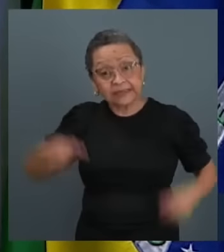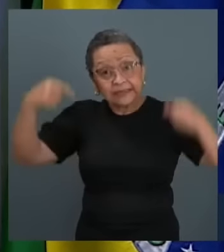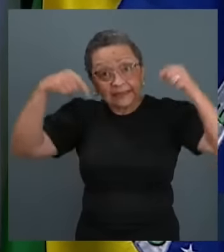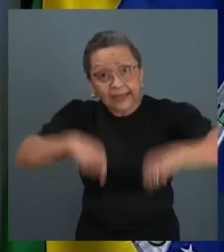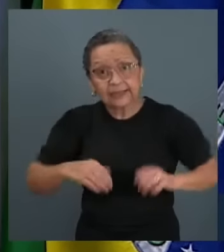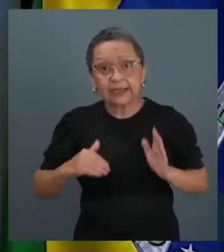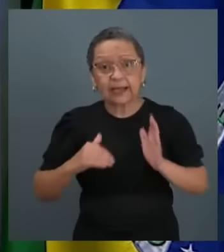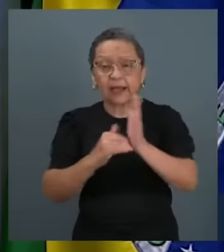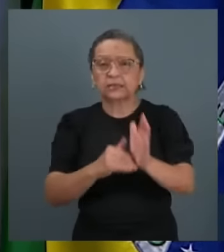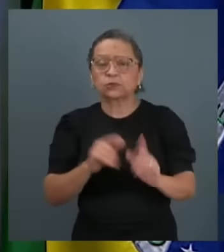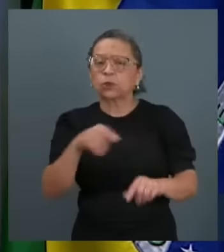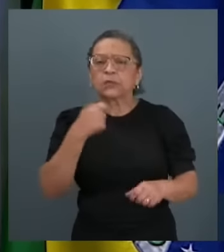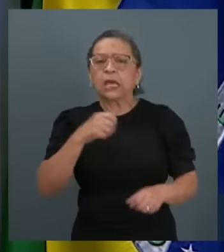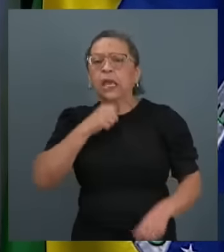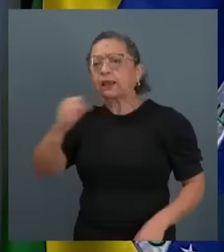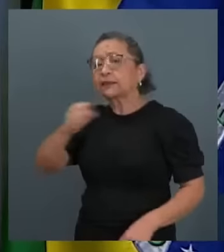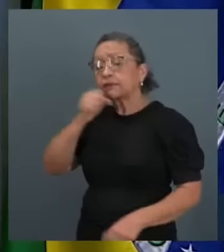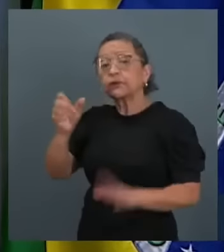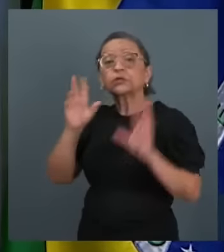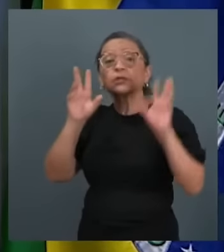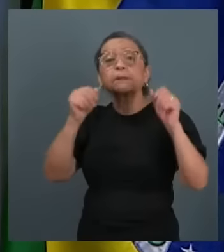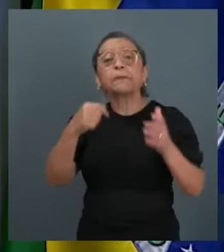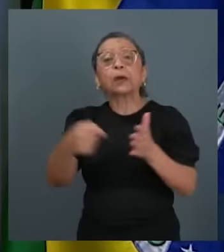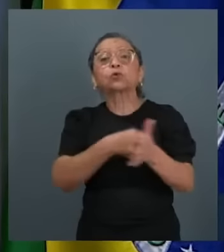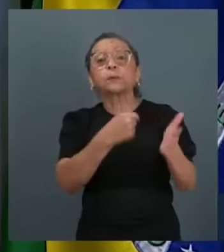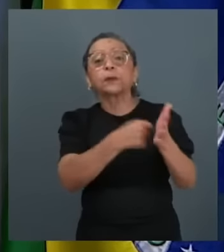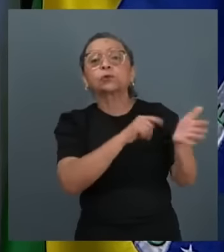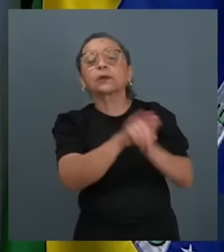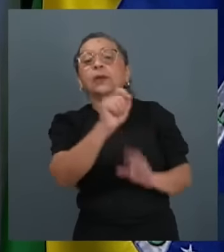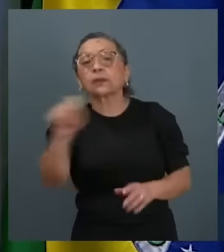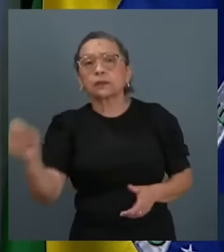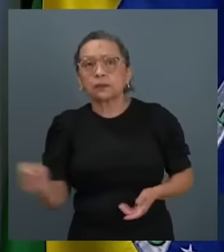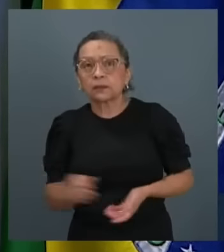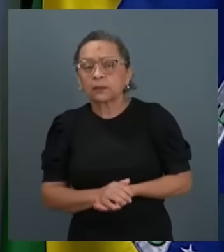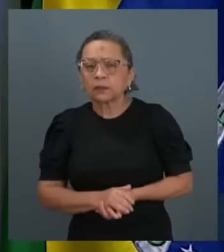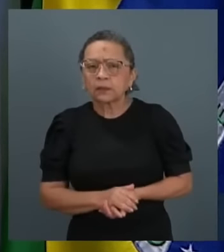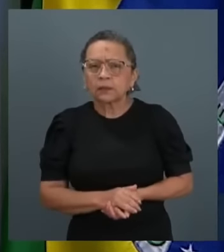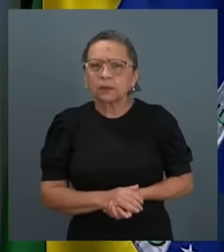O senhor não tem que dar entrevista. O senhor consultou quem? Você foi consultado, Alain?